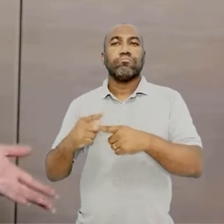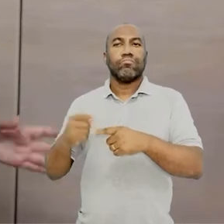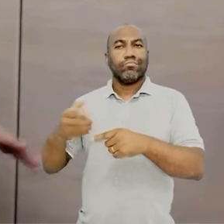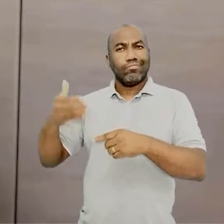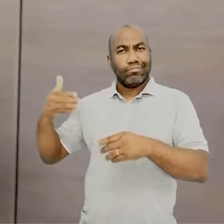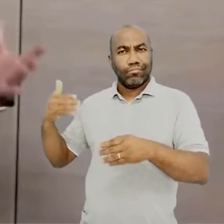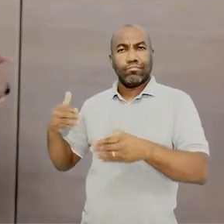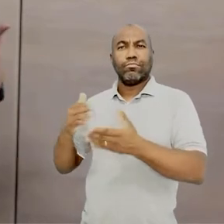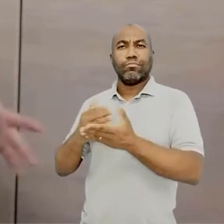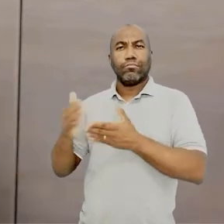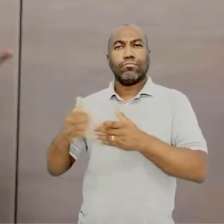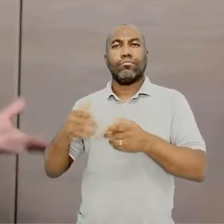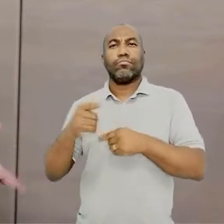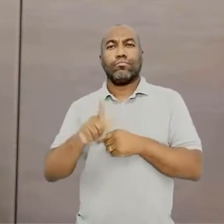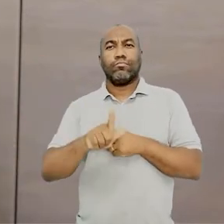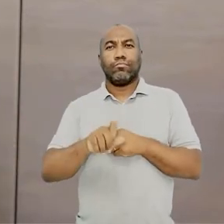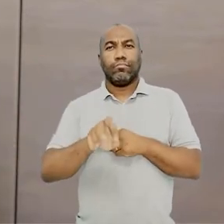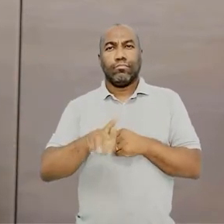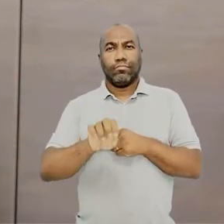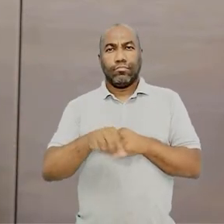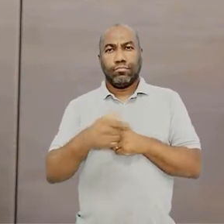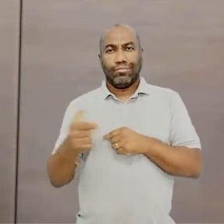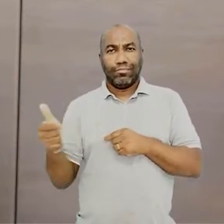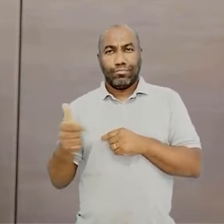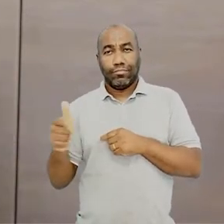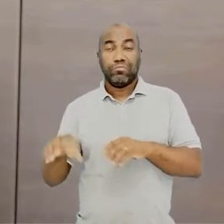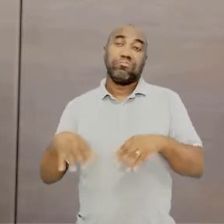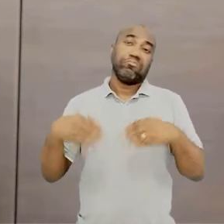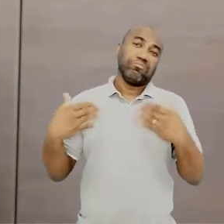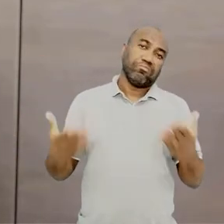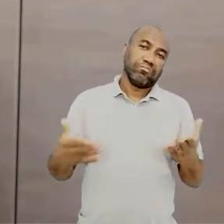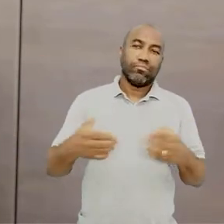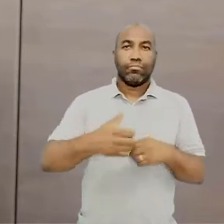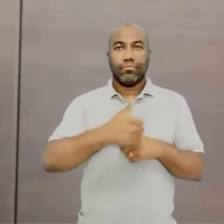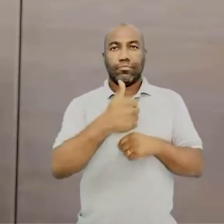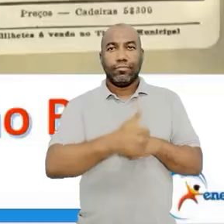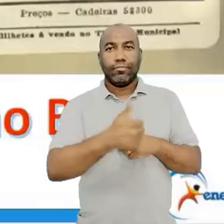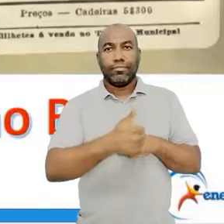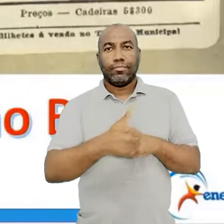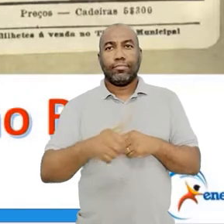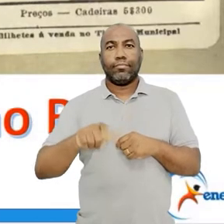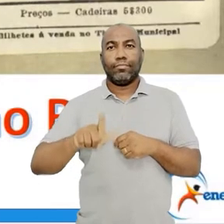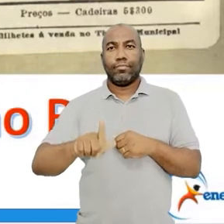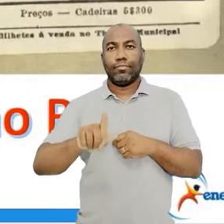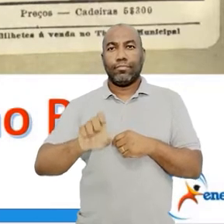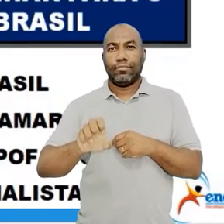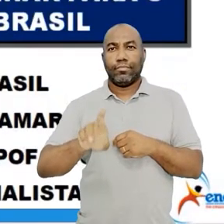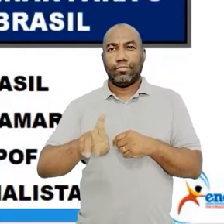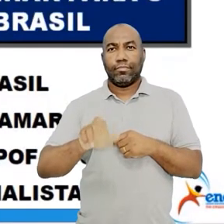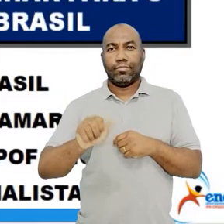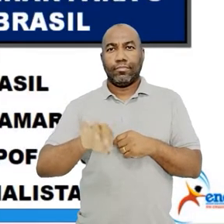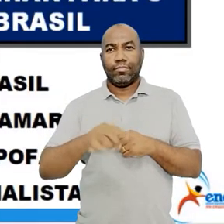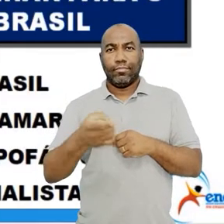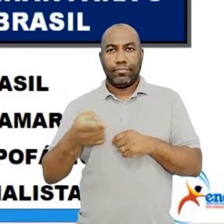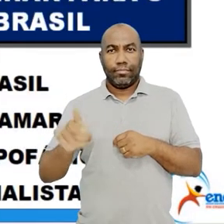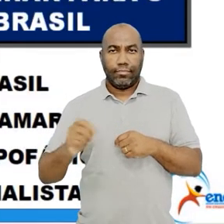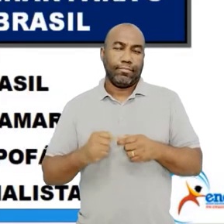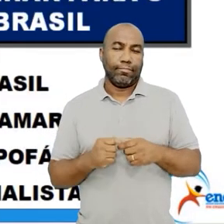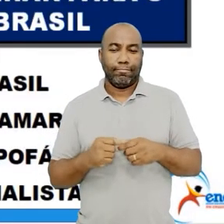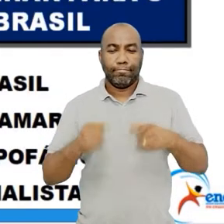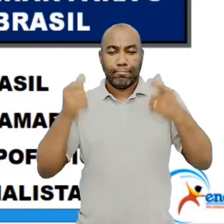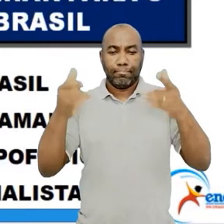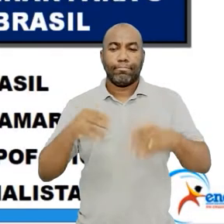outros chamam de primeira geração modernista, certo? Então, vamos à frente. Qual é